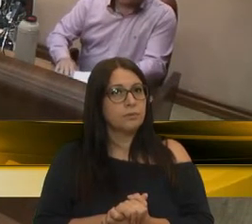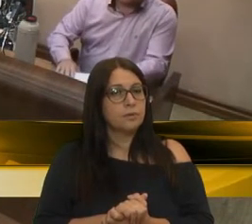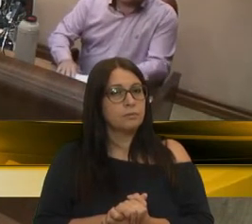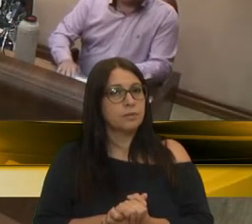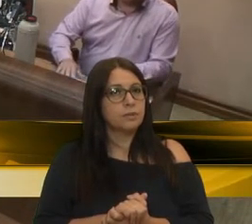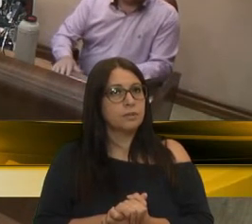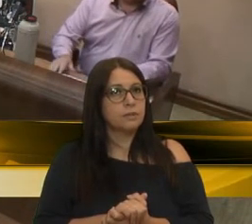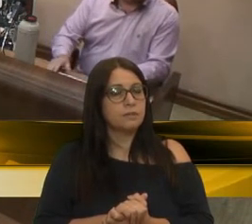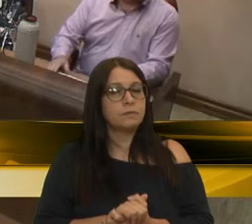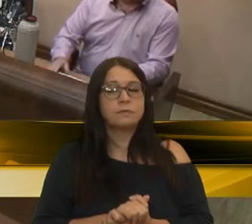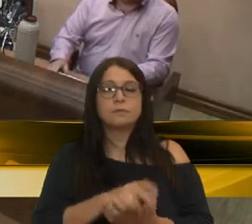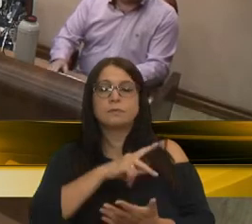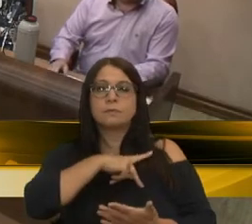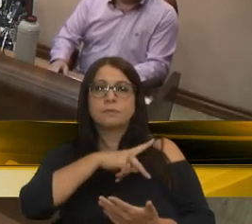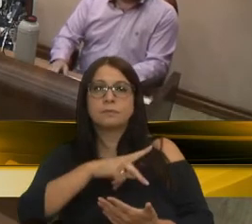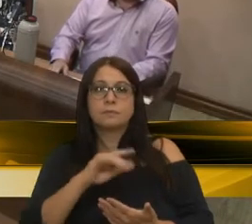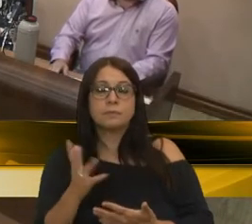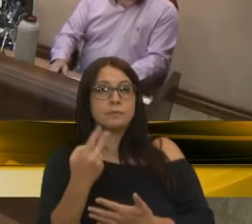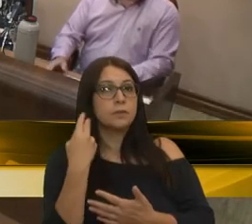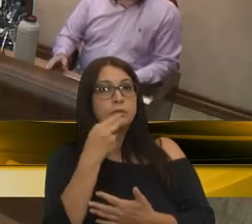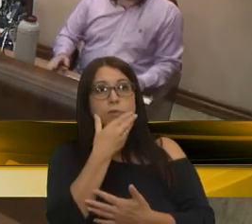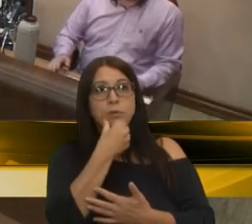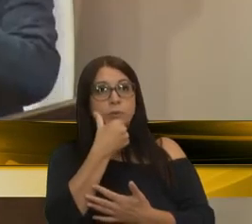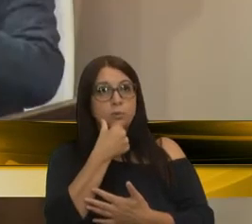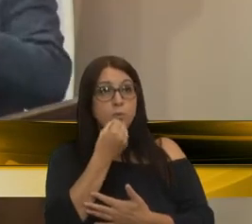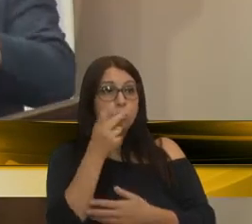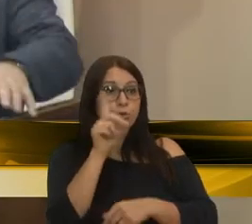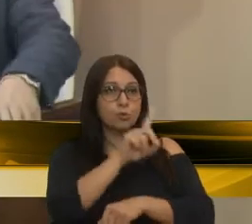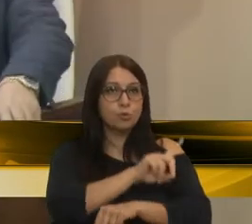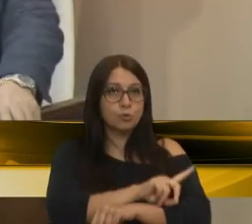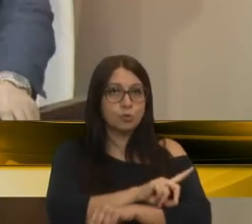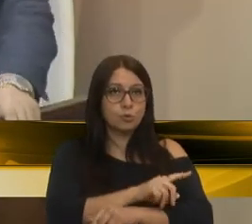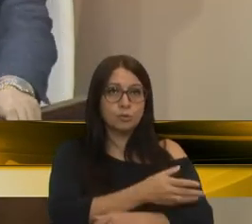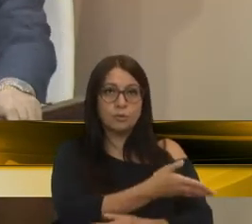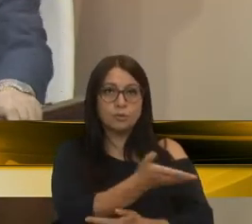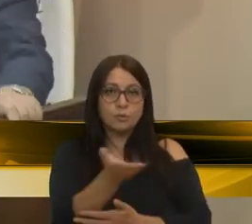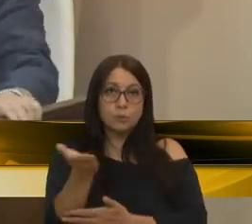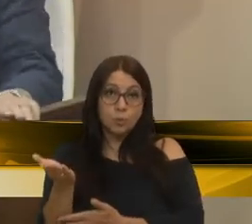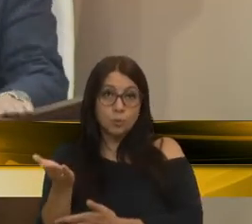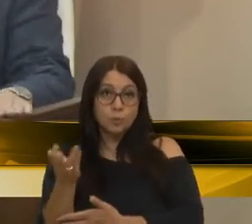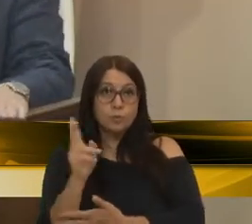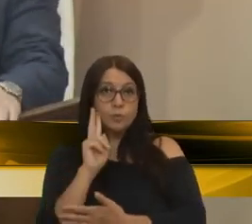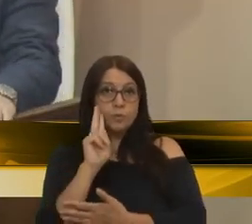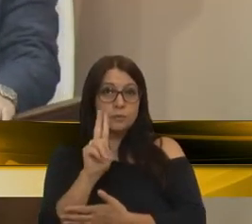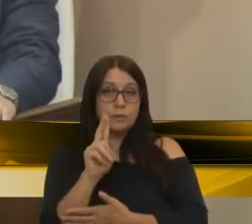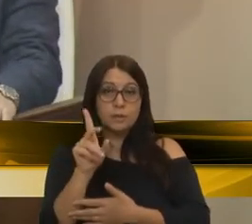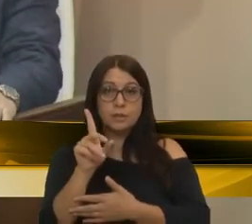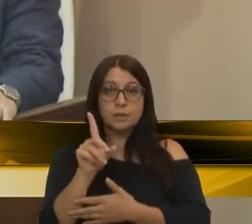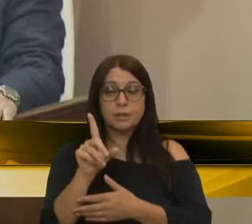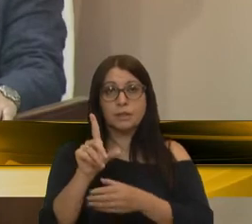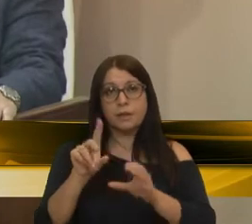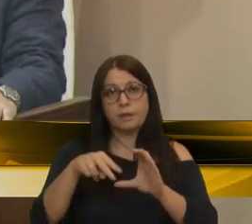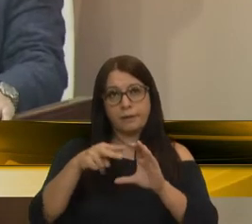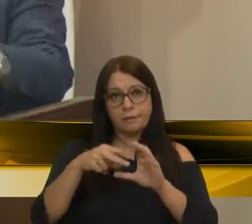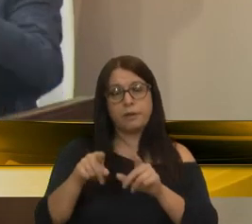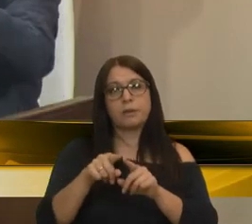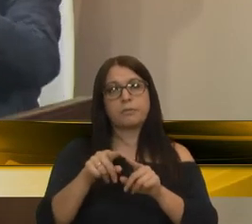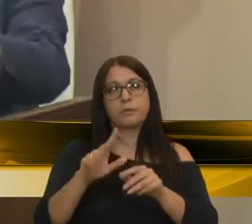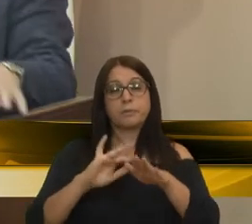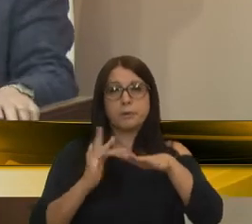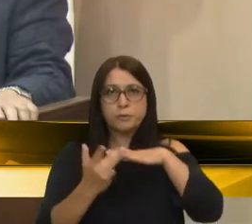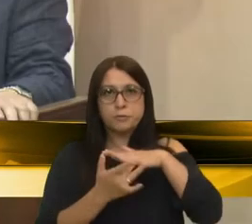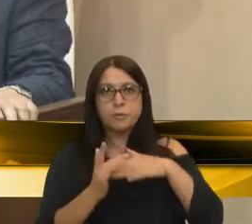Meu caro presidente, senhores e senhores vereadores, meu bom dia a todos que nos assistem pela TV Câmara, pelas redes sociais,